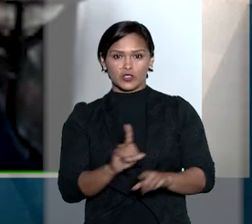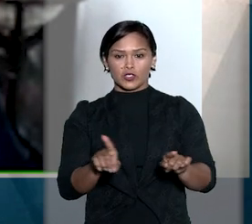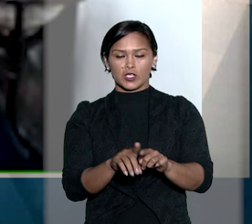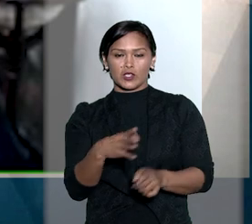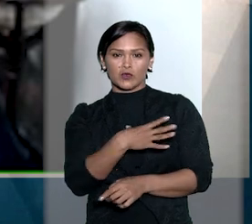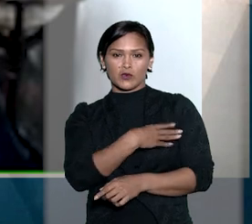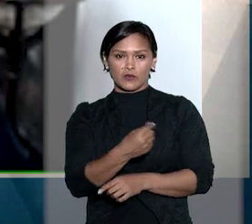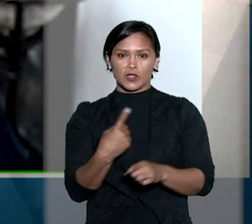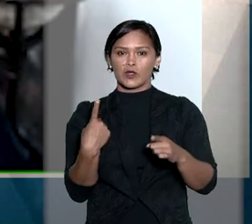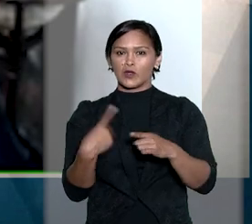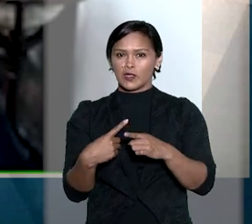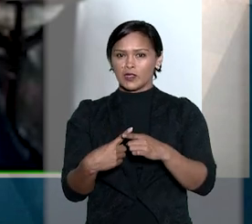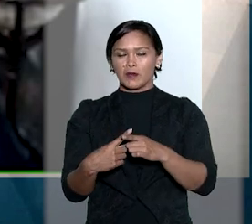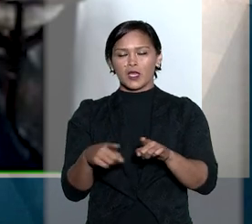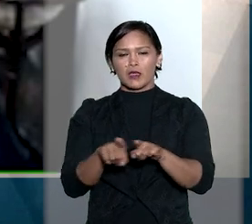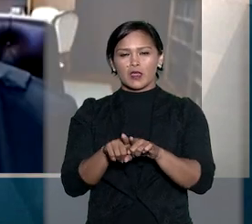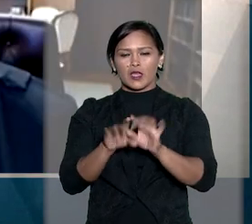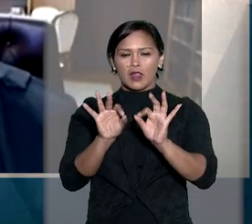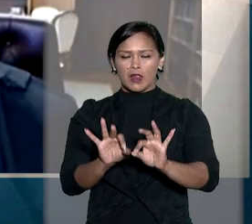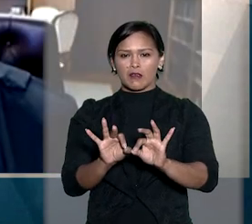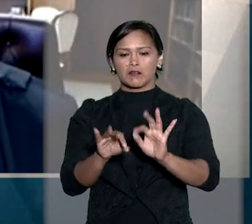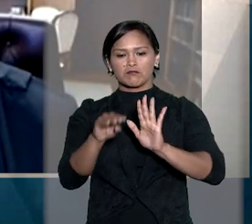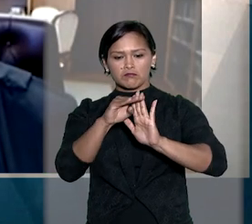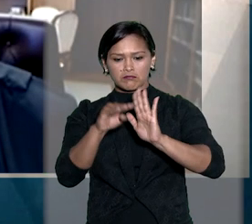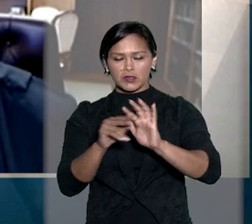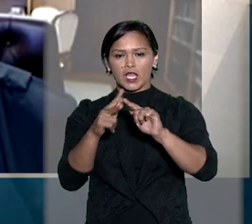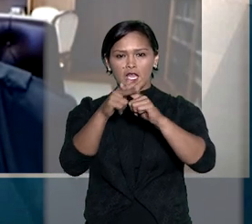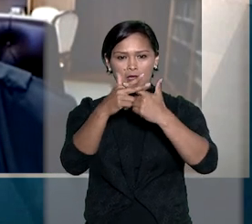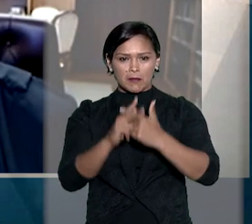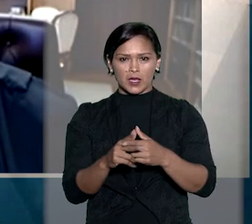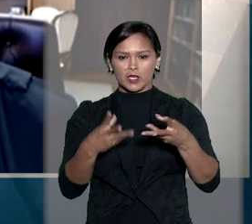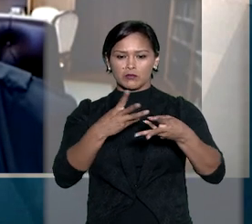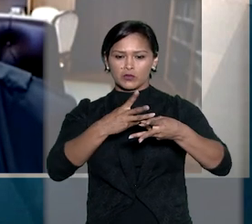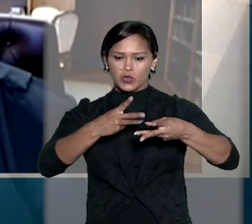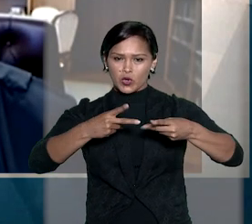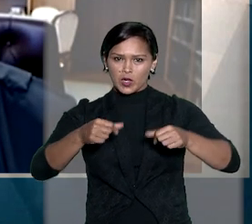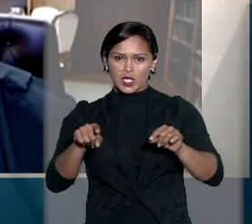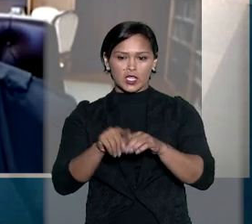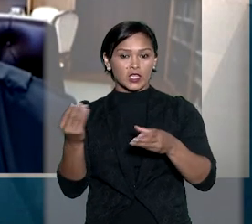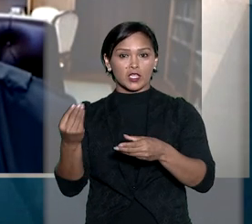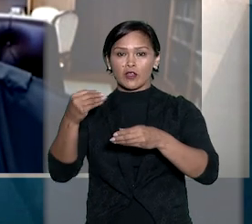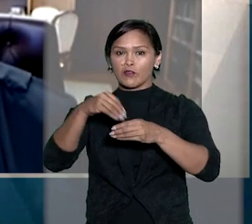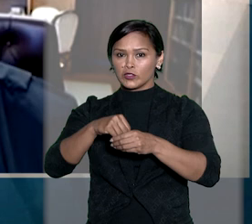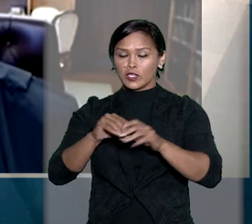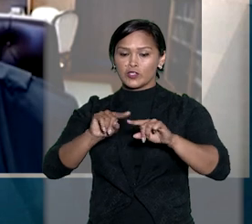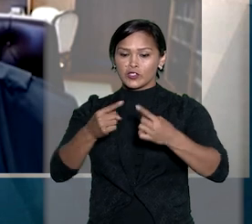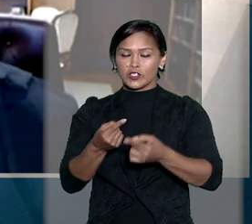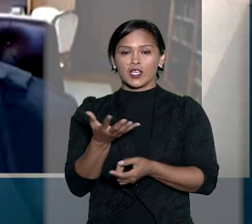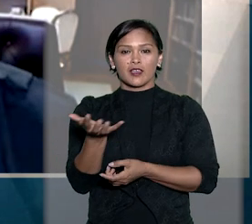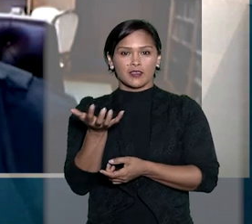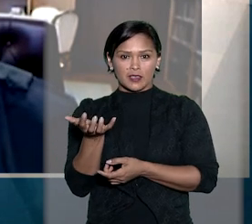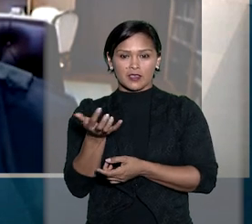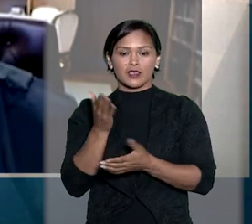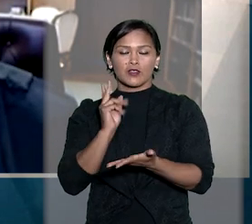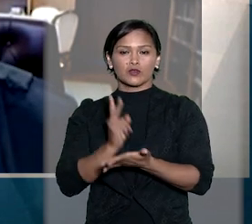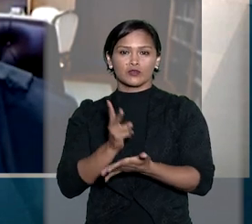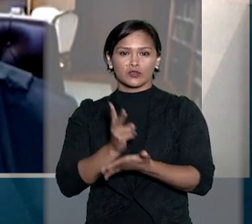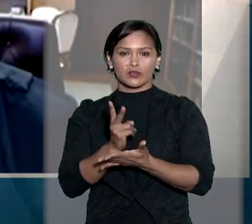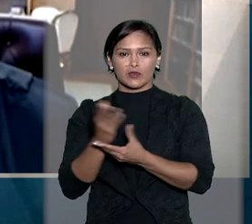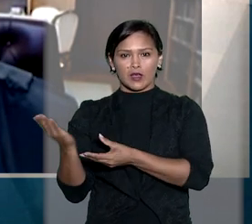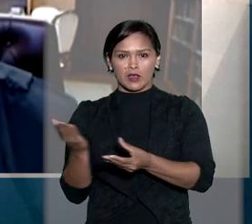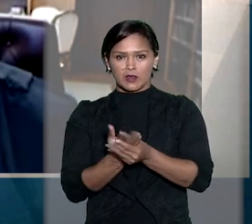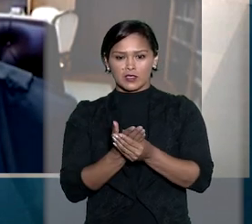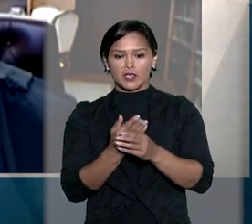direitos do filho, razão pela qual fez questão de que a reparação dos danos não fosse incluída, já que pretendia